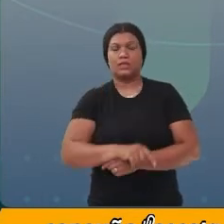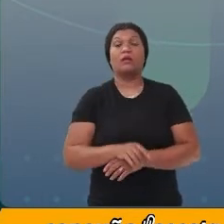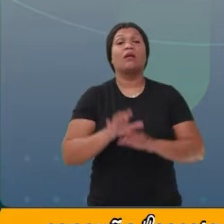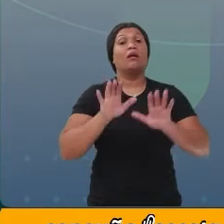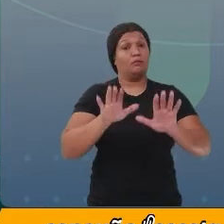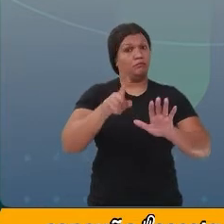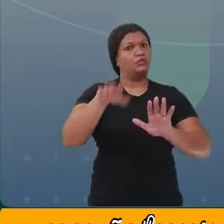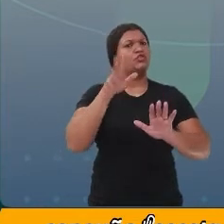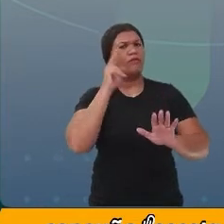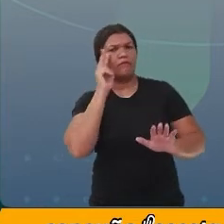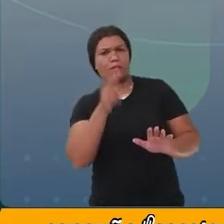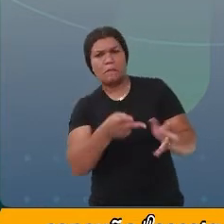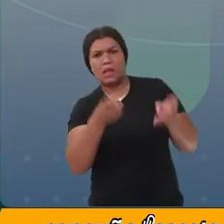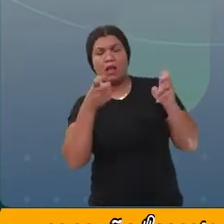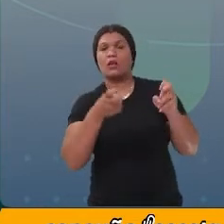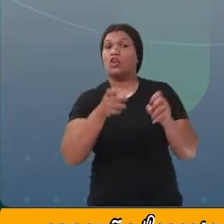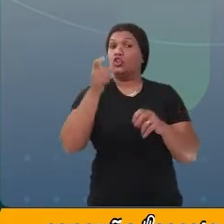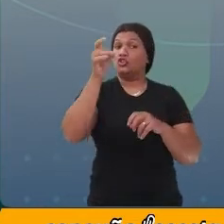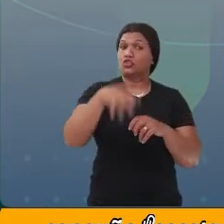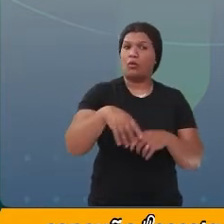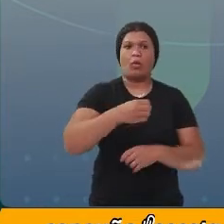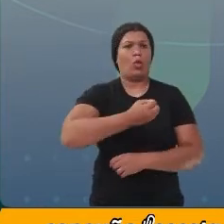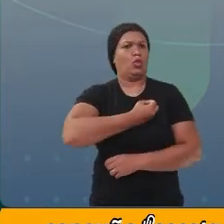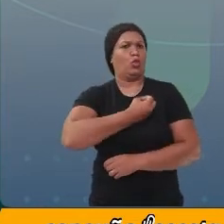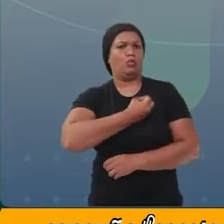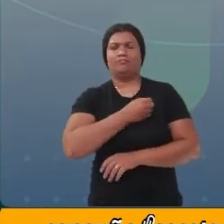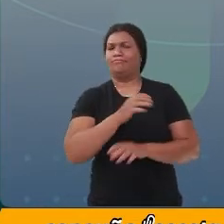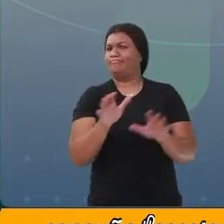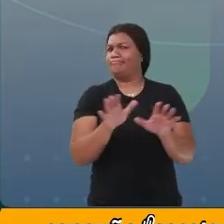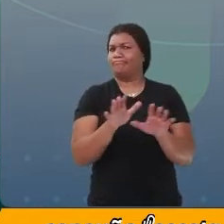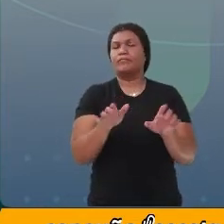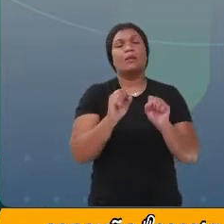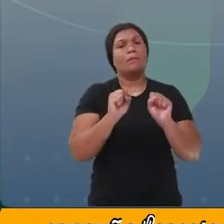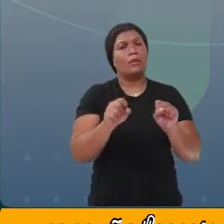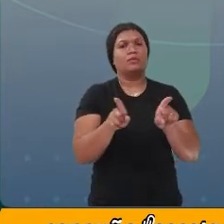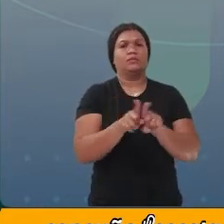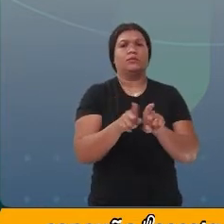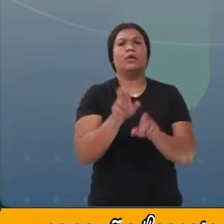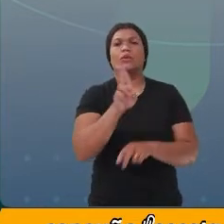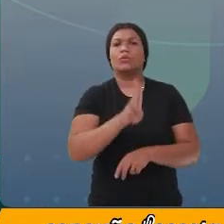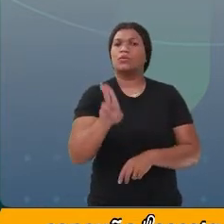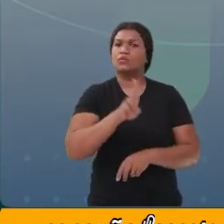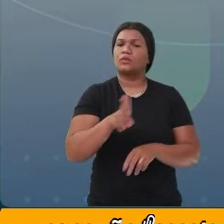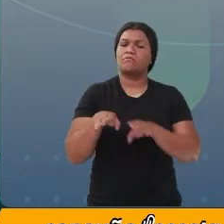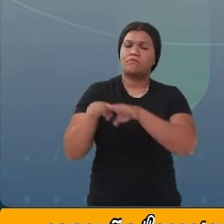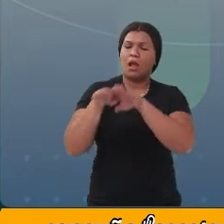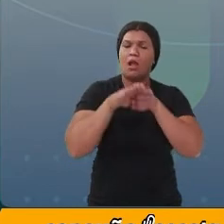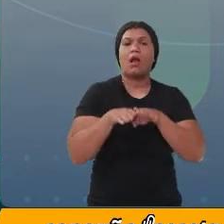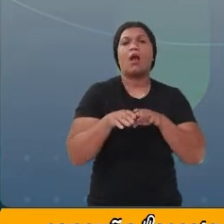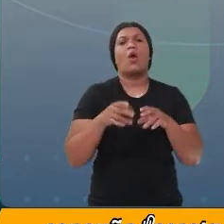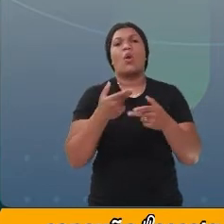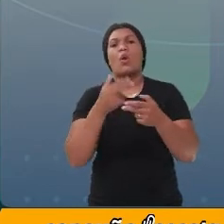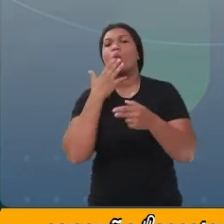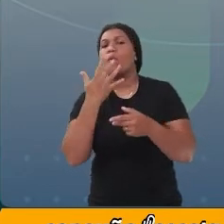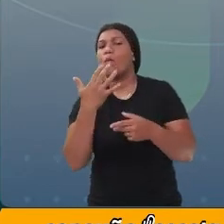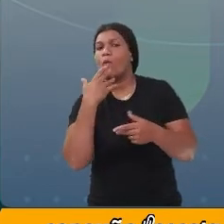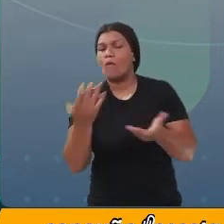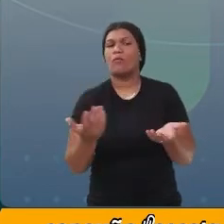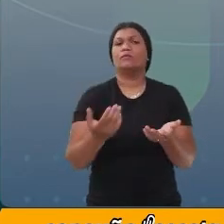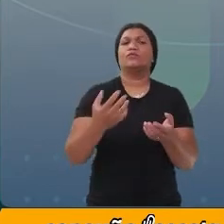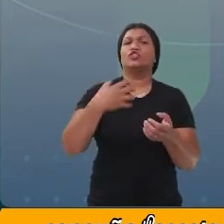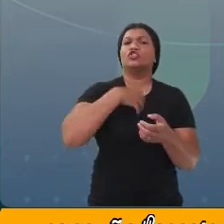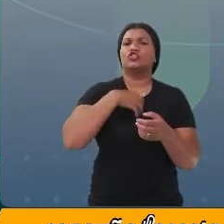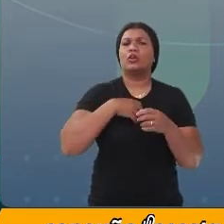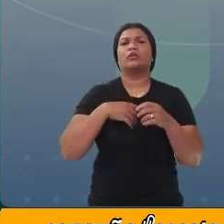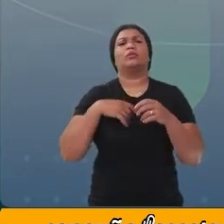como você já viu, não é só com os números. Nós também podemos utilizar padrões para cores, formas